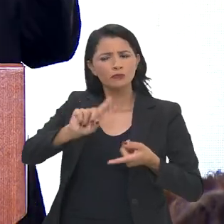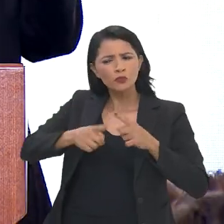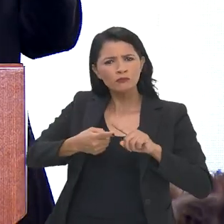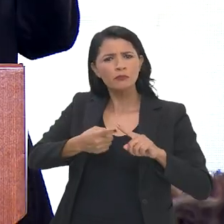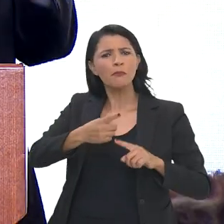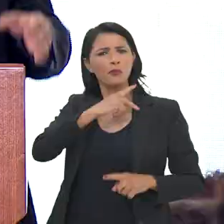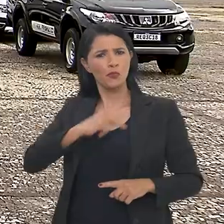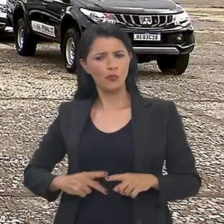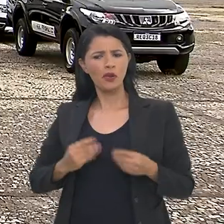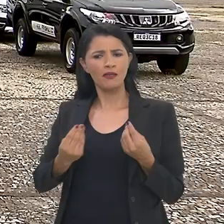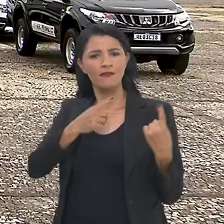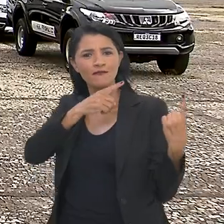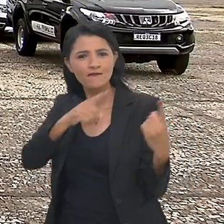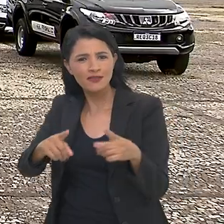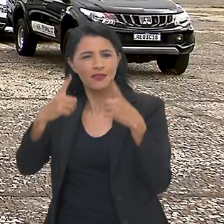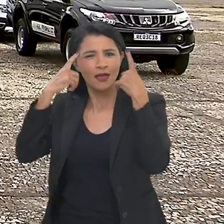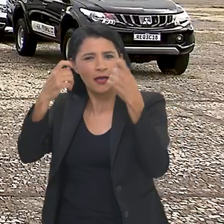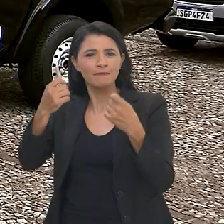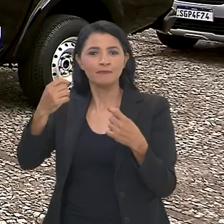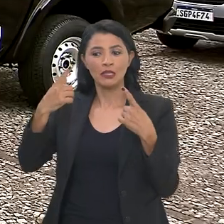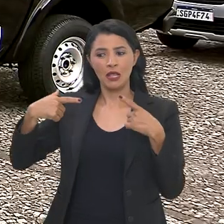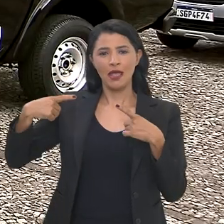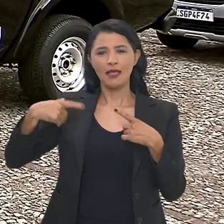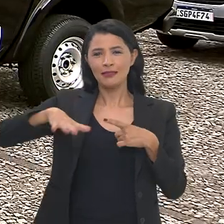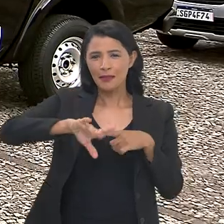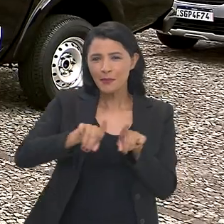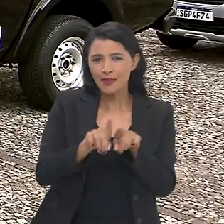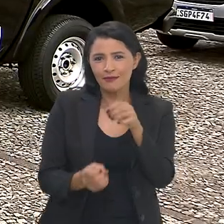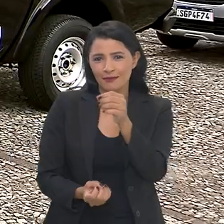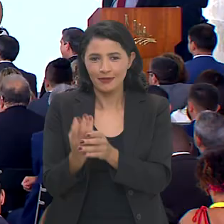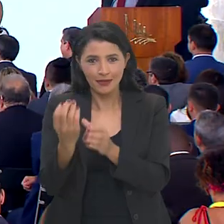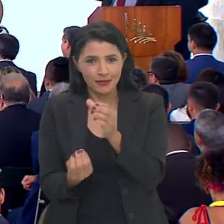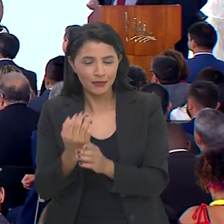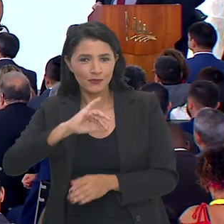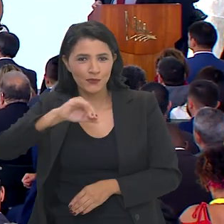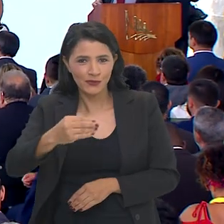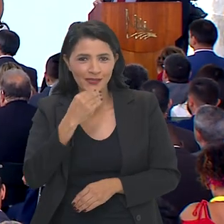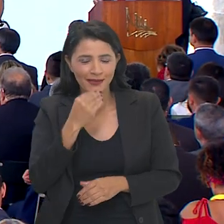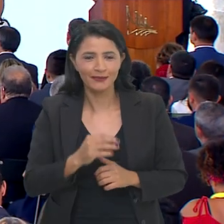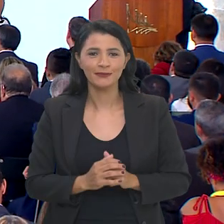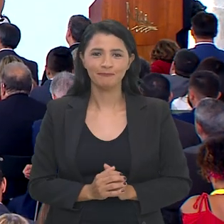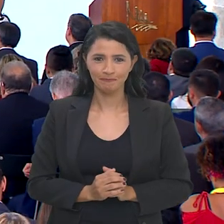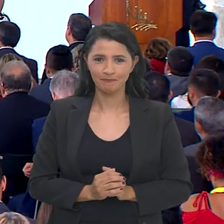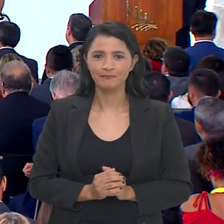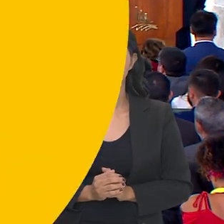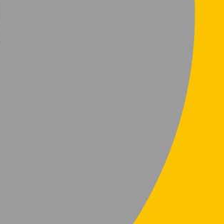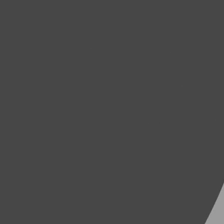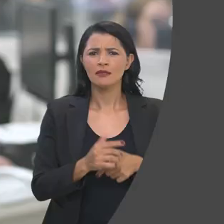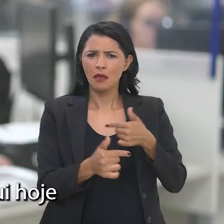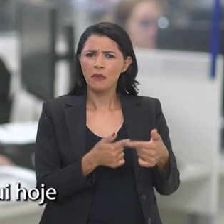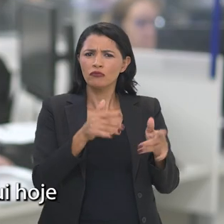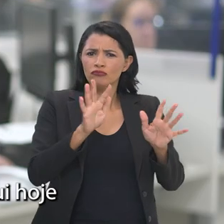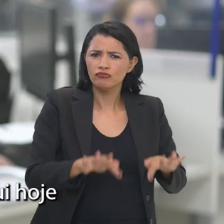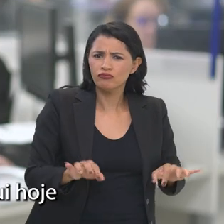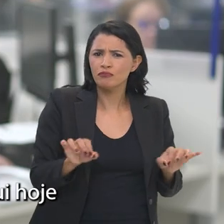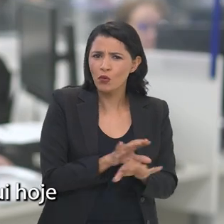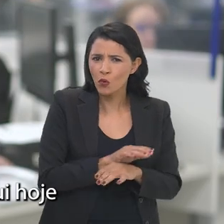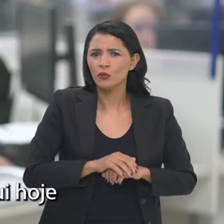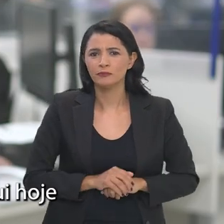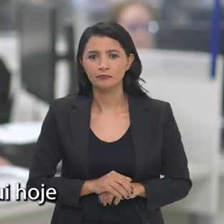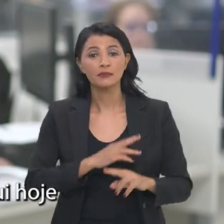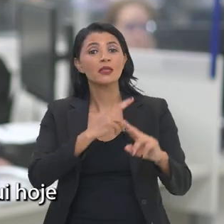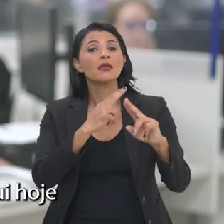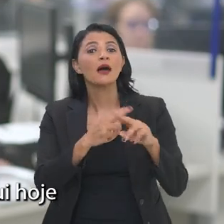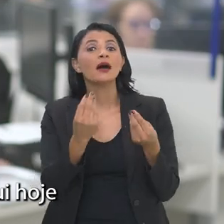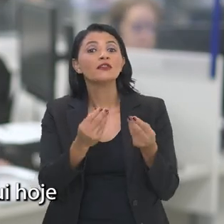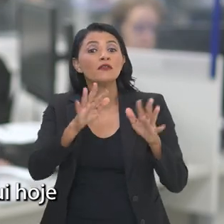e articula políticas públicas de prevenção e combate à violência, com a criação de oportunidades. Missão cumprida.